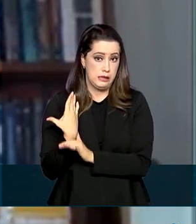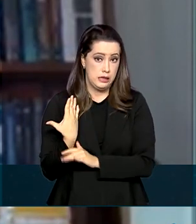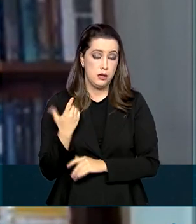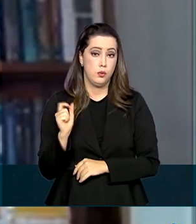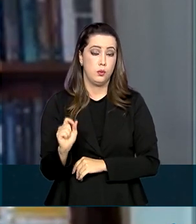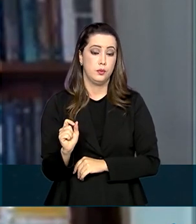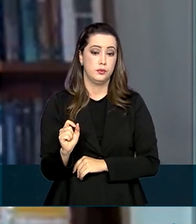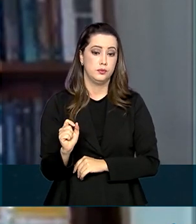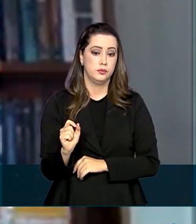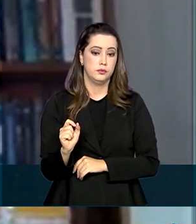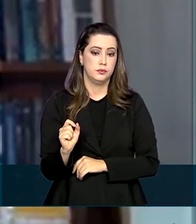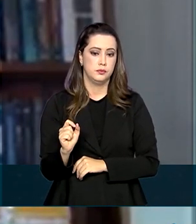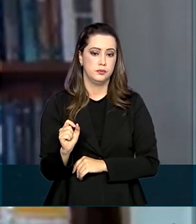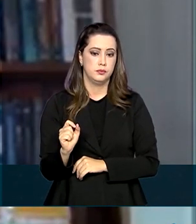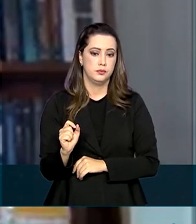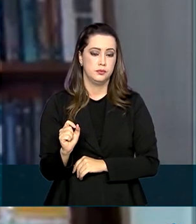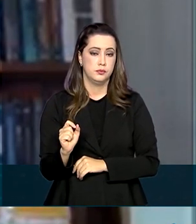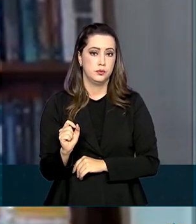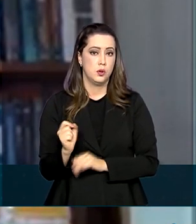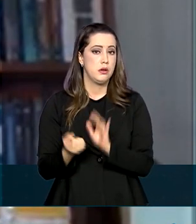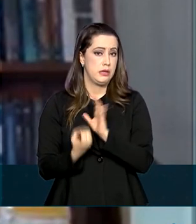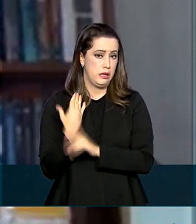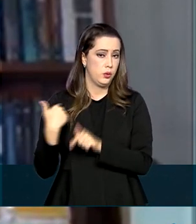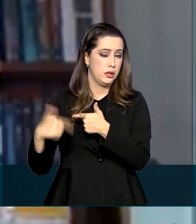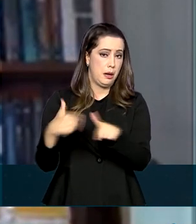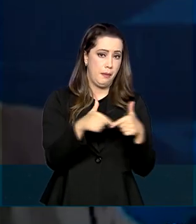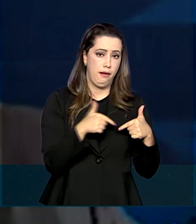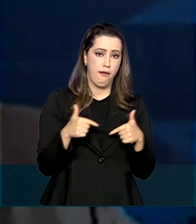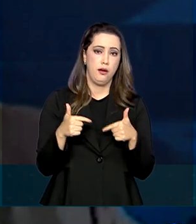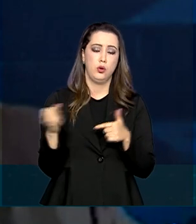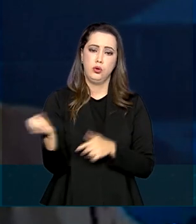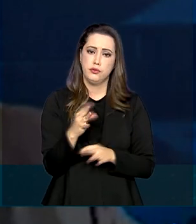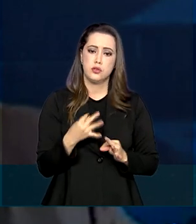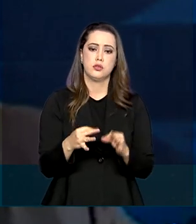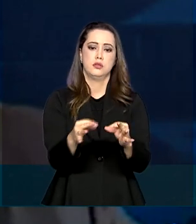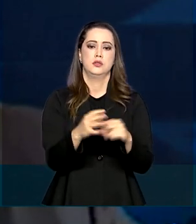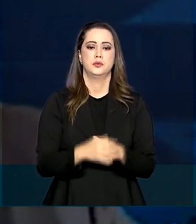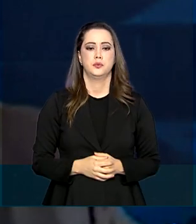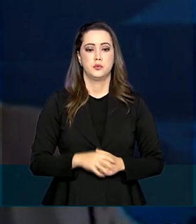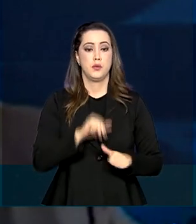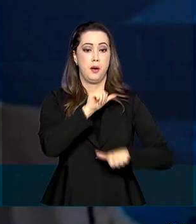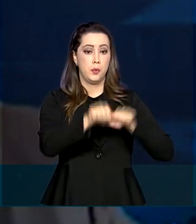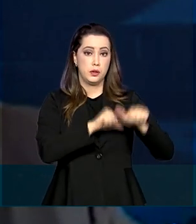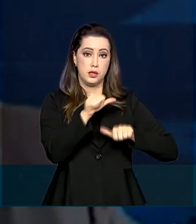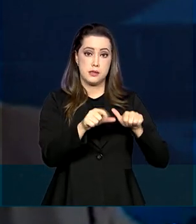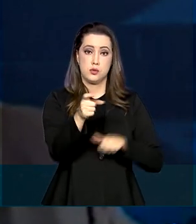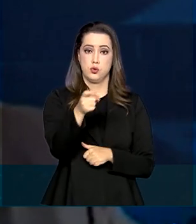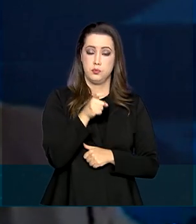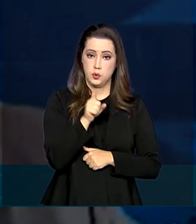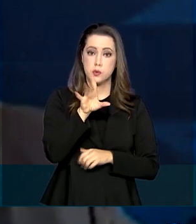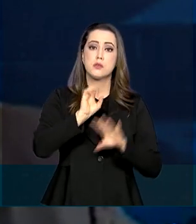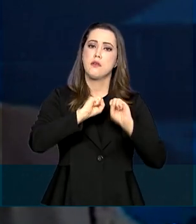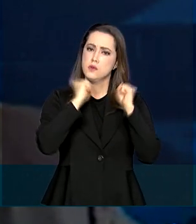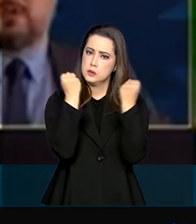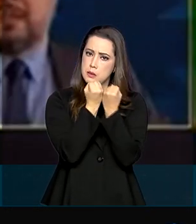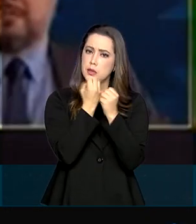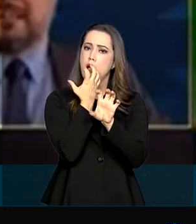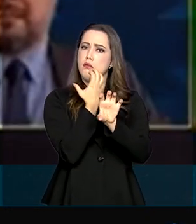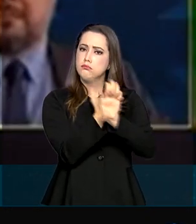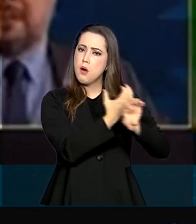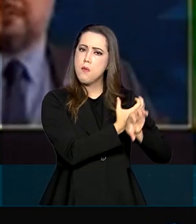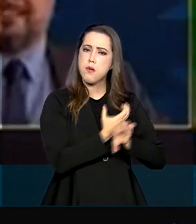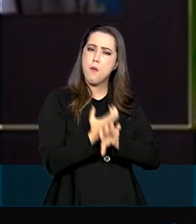empregos, inovam. A reforma tributária foi tema de um seminário virtual